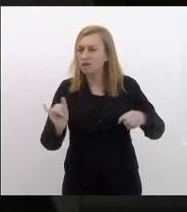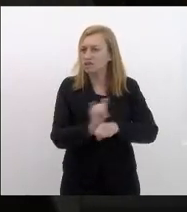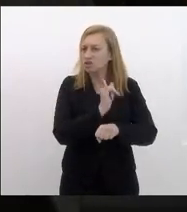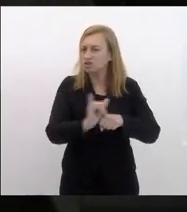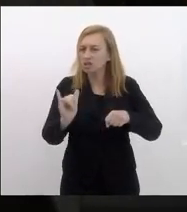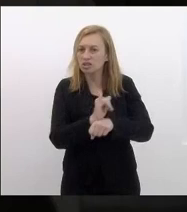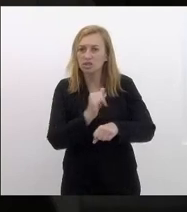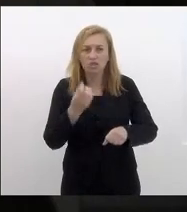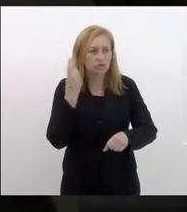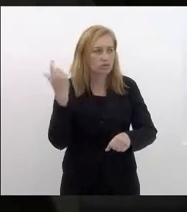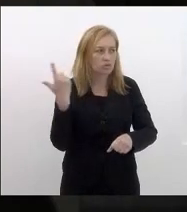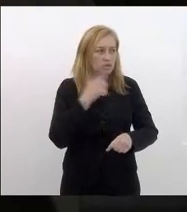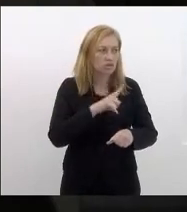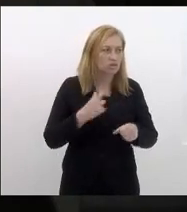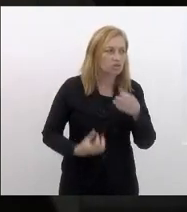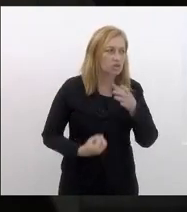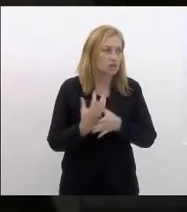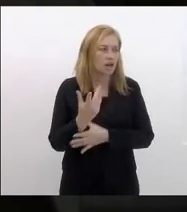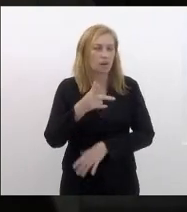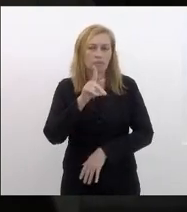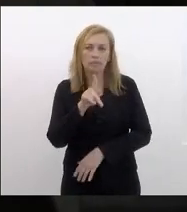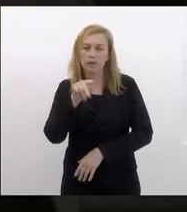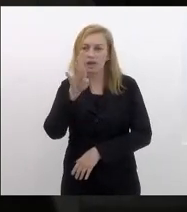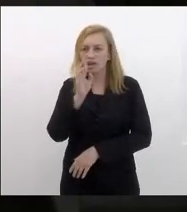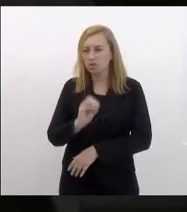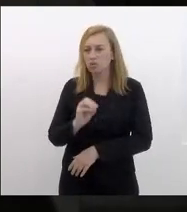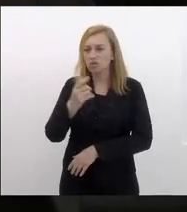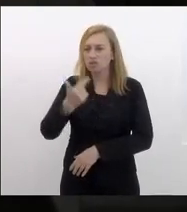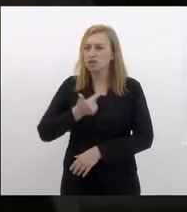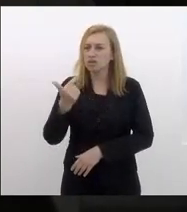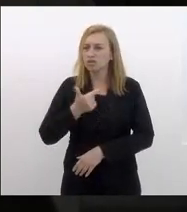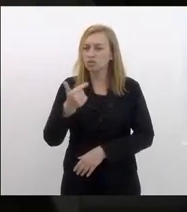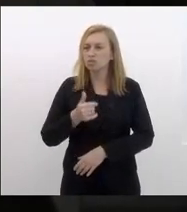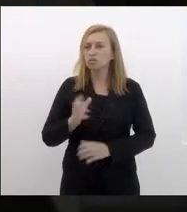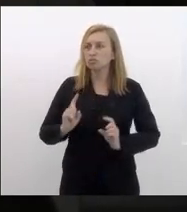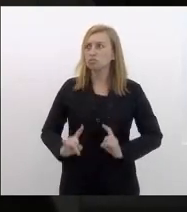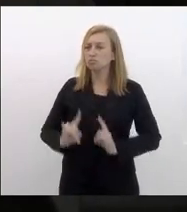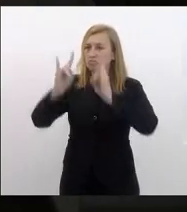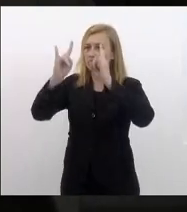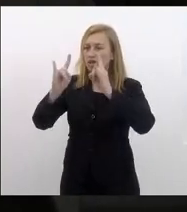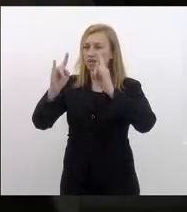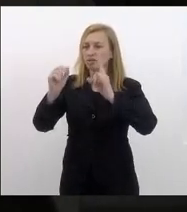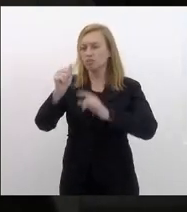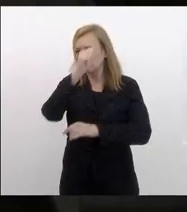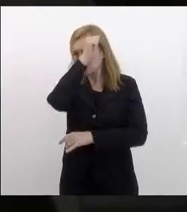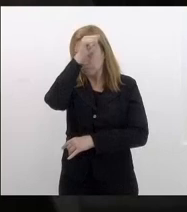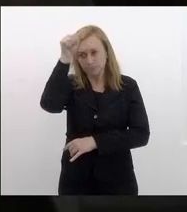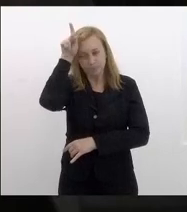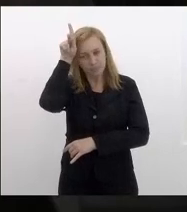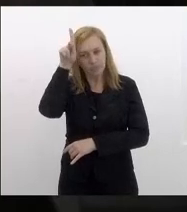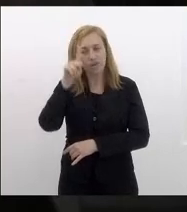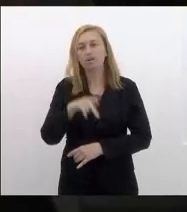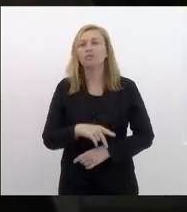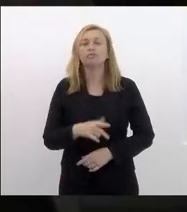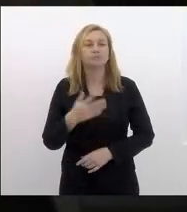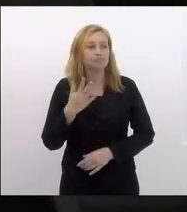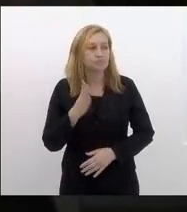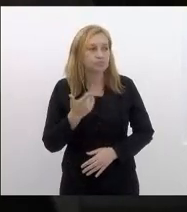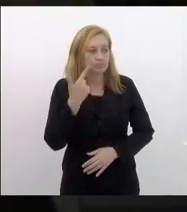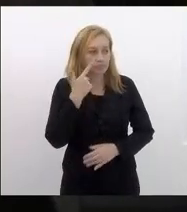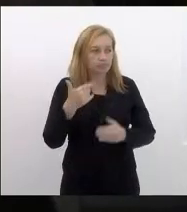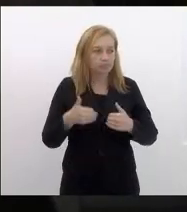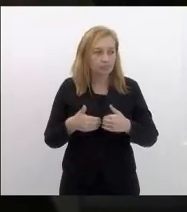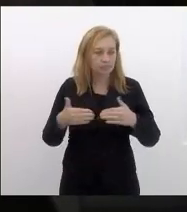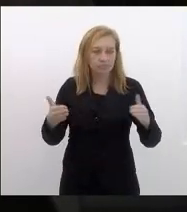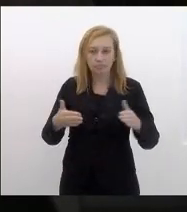Pedro II deputado Atiaju em um primeiro momento em um prédio municipal eu havia inaugurado